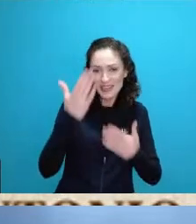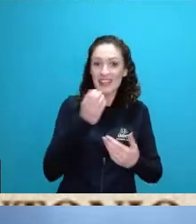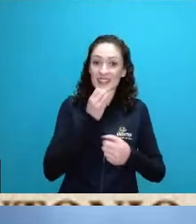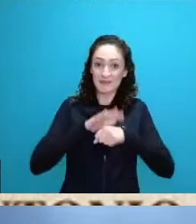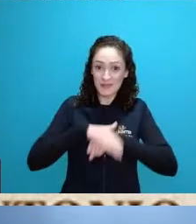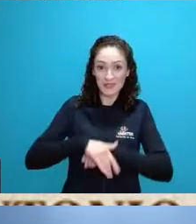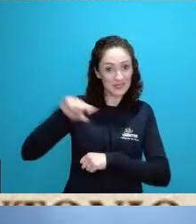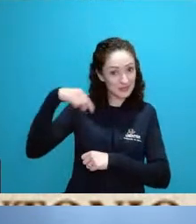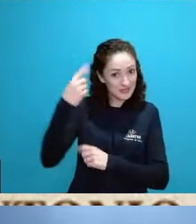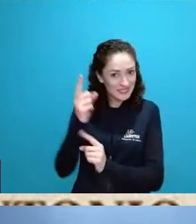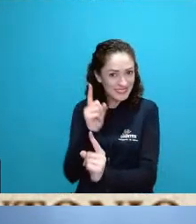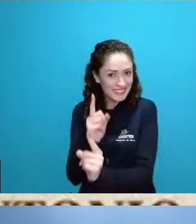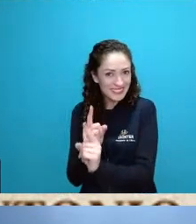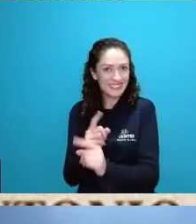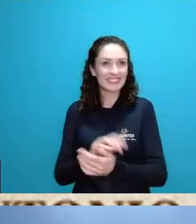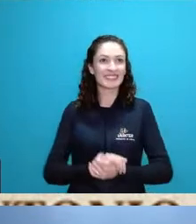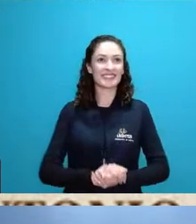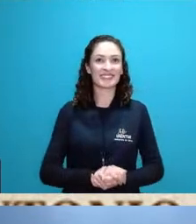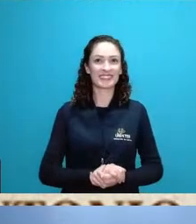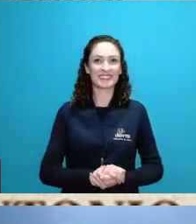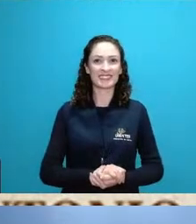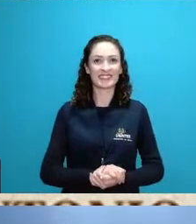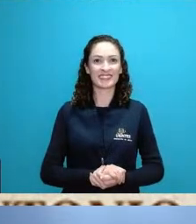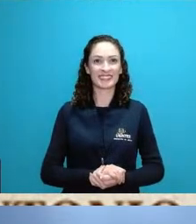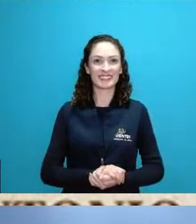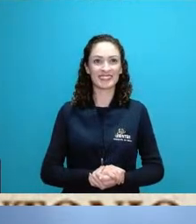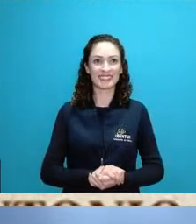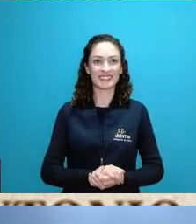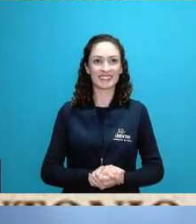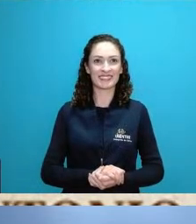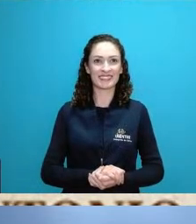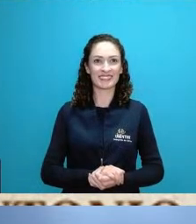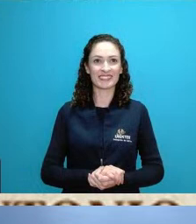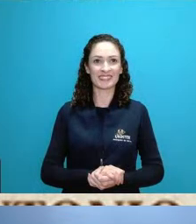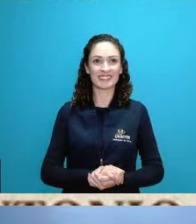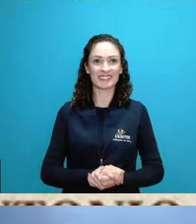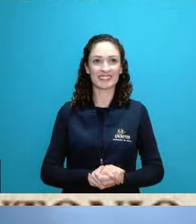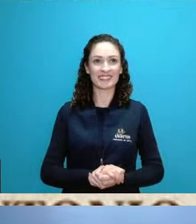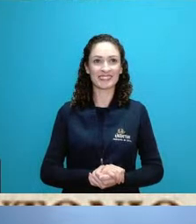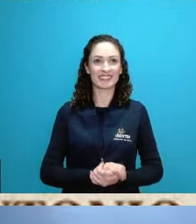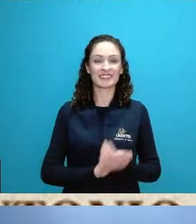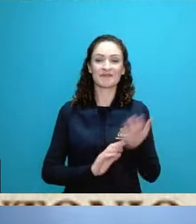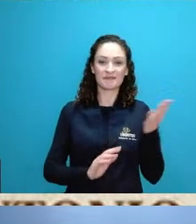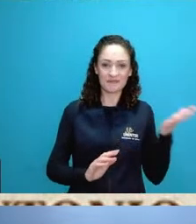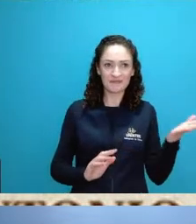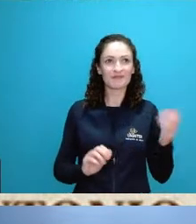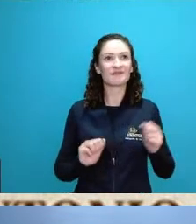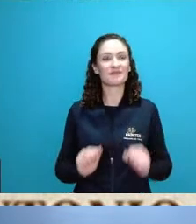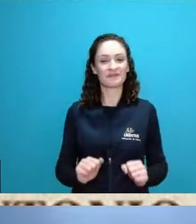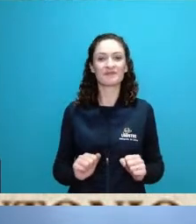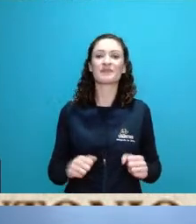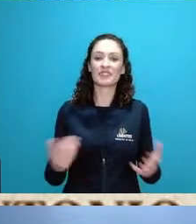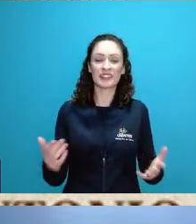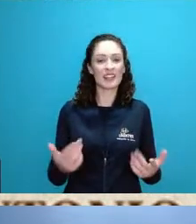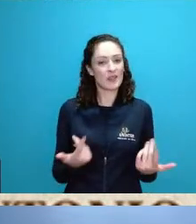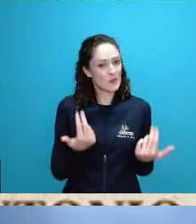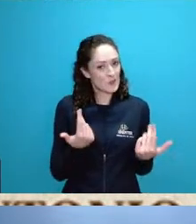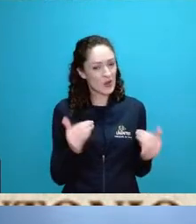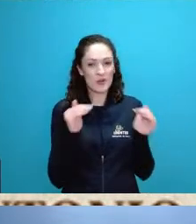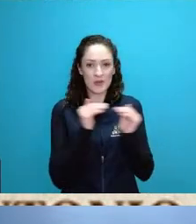boa noite faço da Nicole as minhas palavras então gostaria de agradecer aos professores